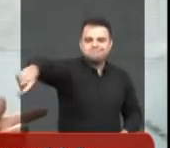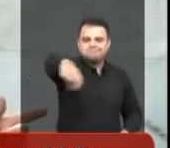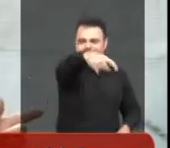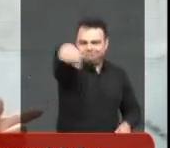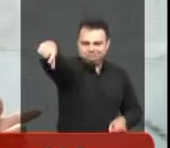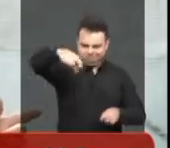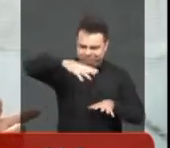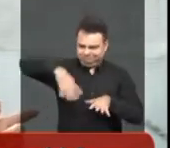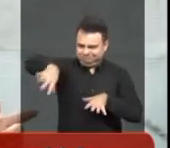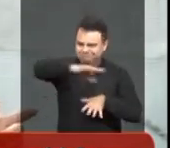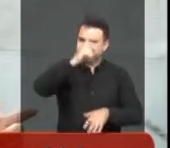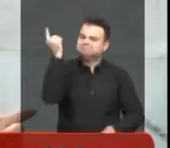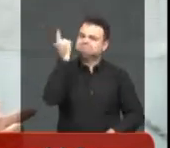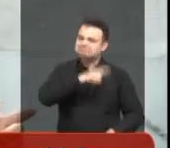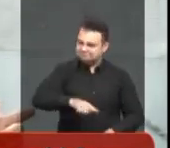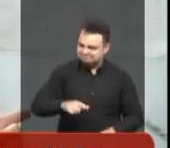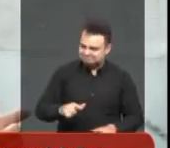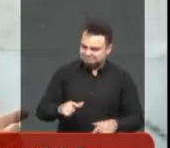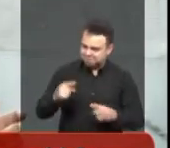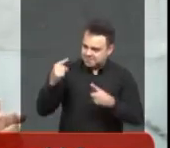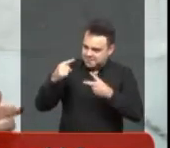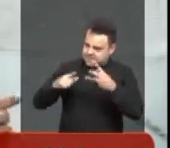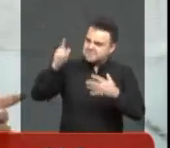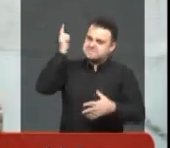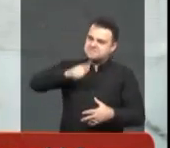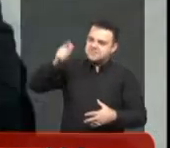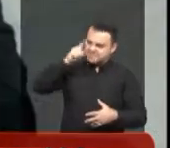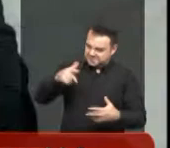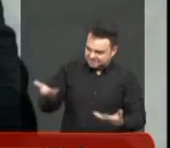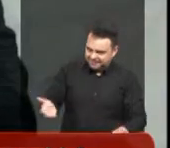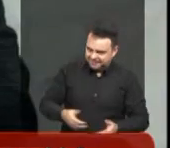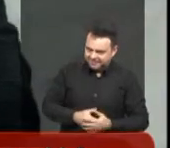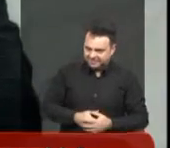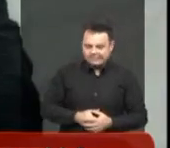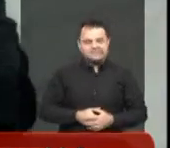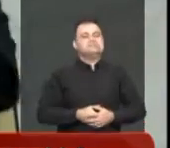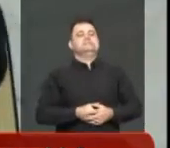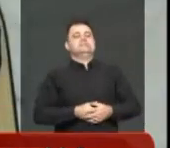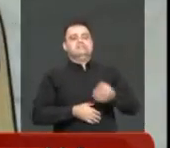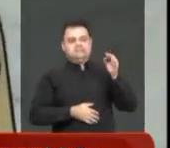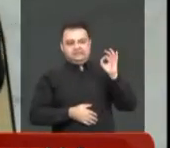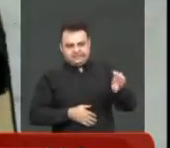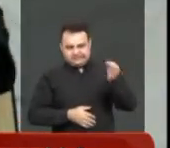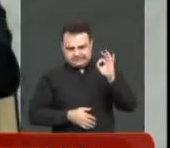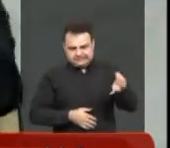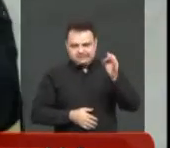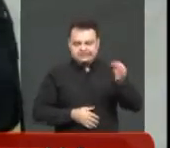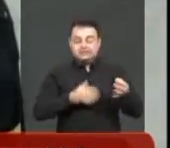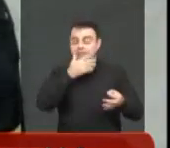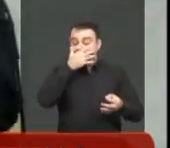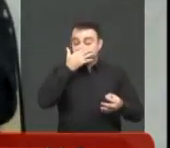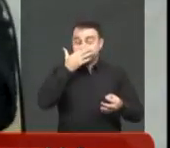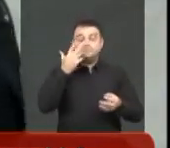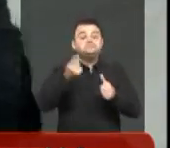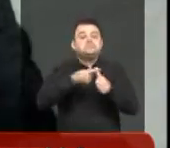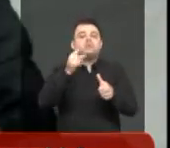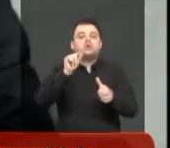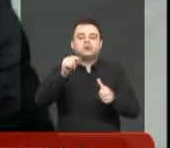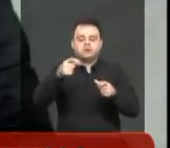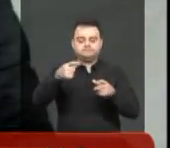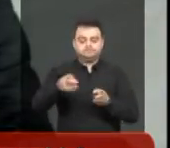estrada vicinal, José Domingues Neto. Ali foi uma coisa engraçada que aconteceu. Muitas conquistas. Tudo isso aí é desdobramento dessa